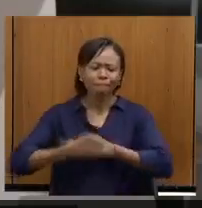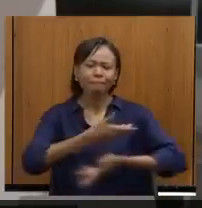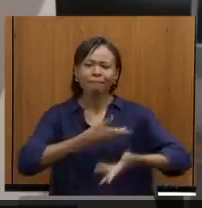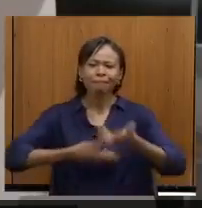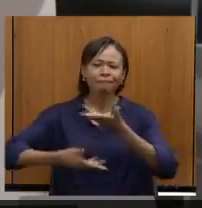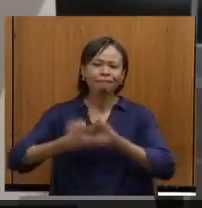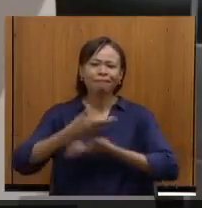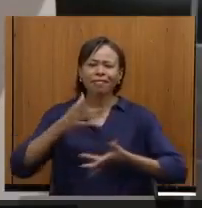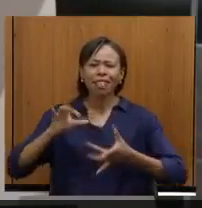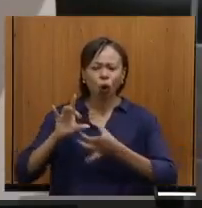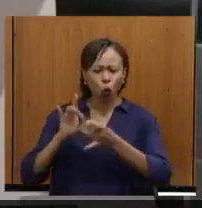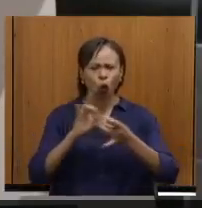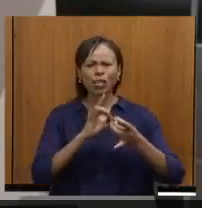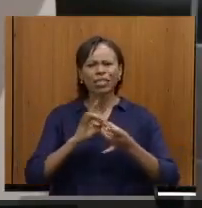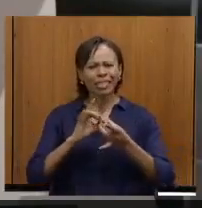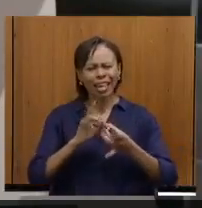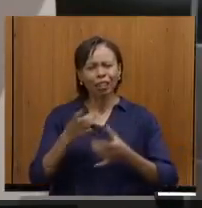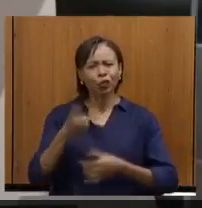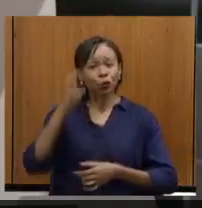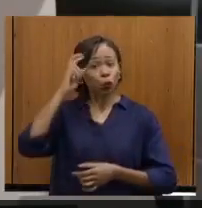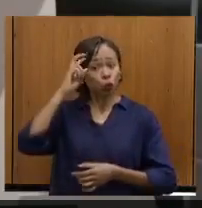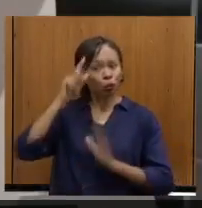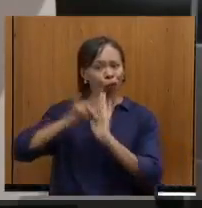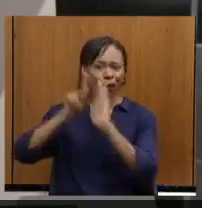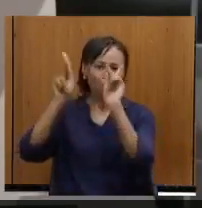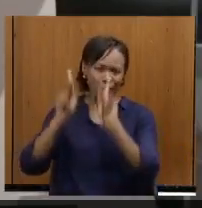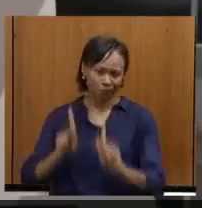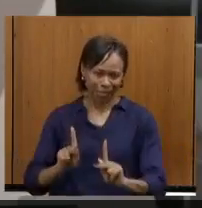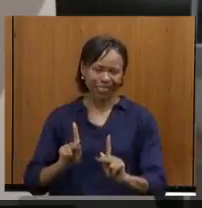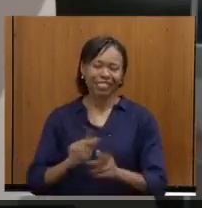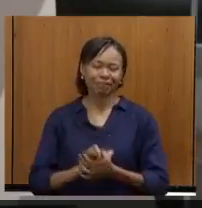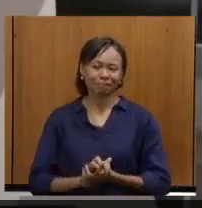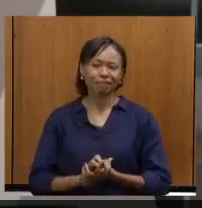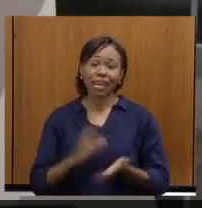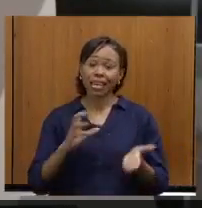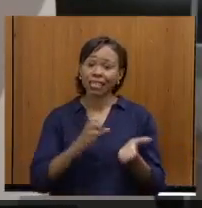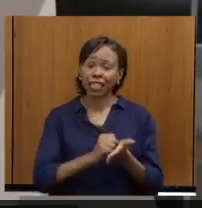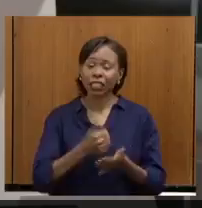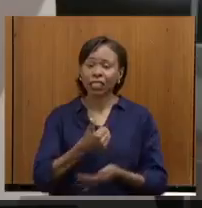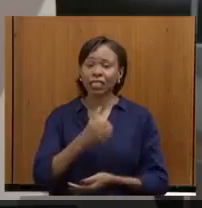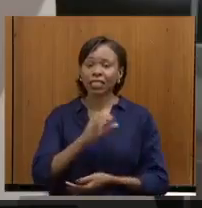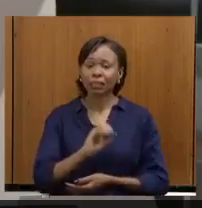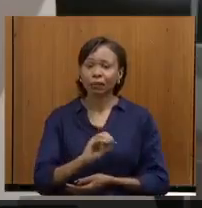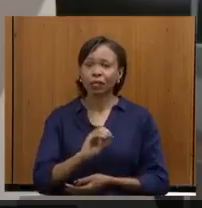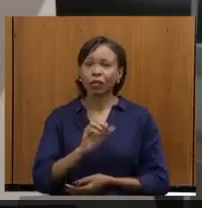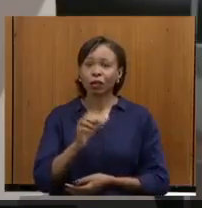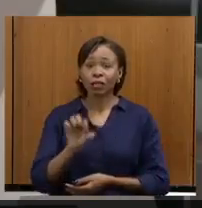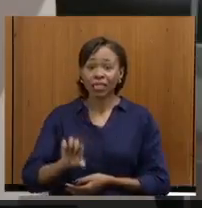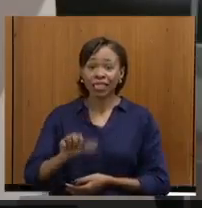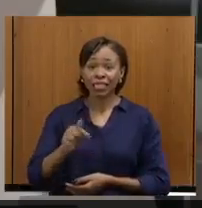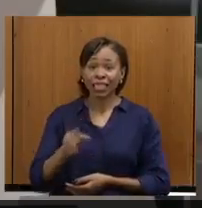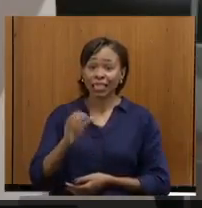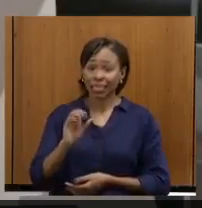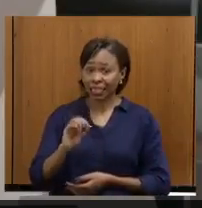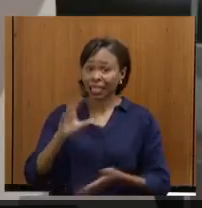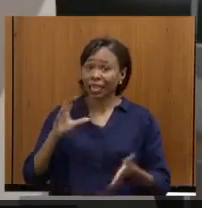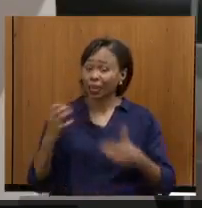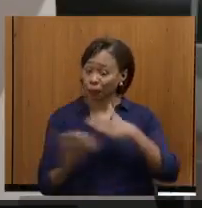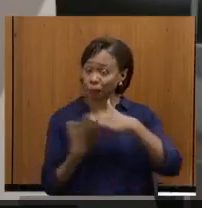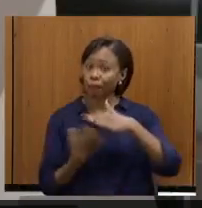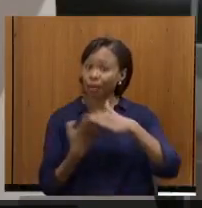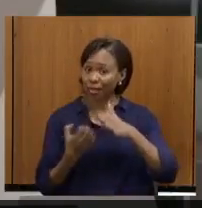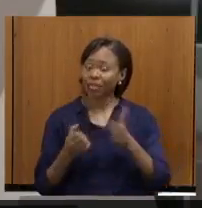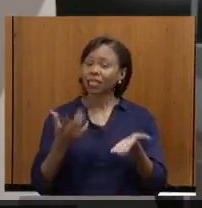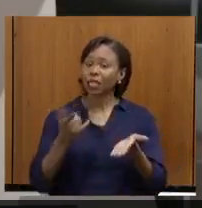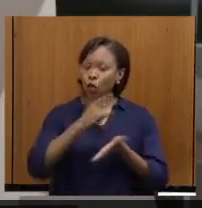profundo de união e de cultura da paz. O Cadastro tem 10.970 empresas certificadas, com apoio